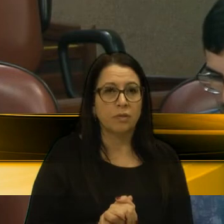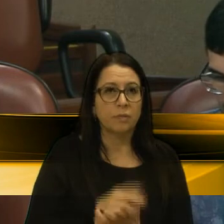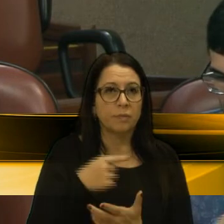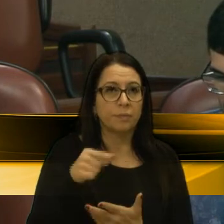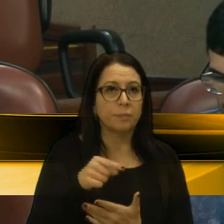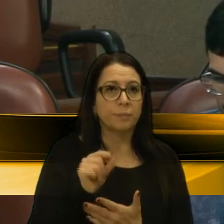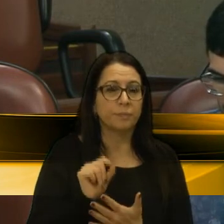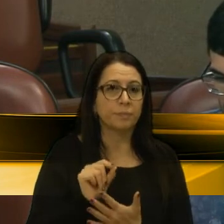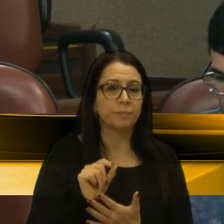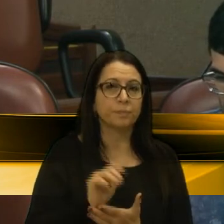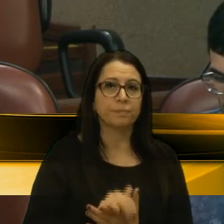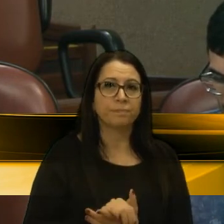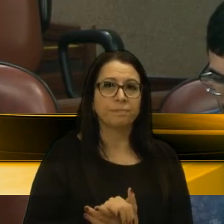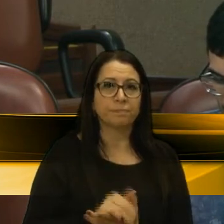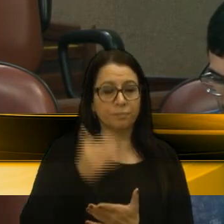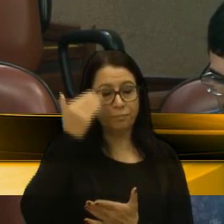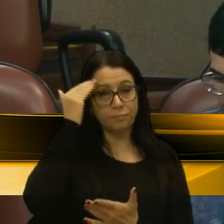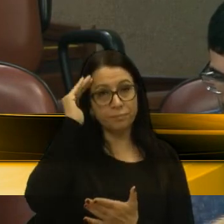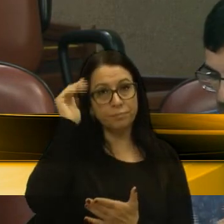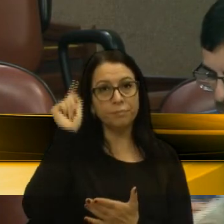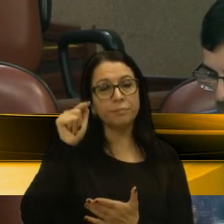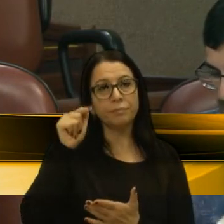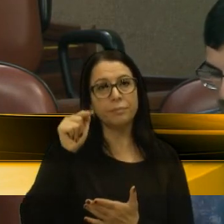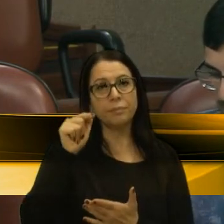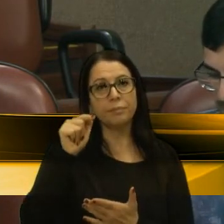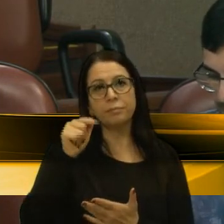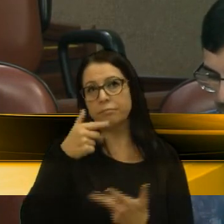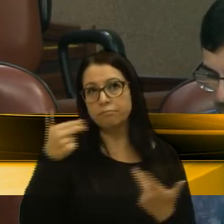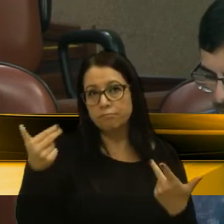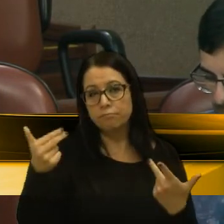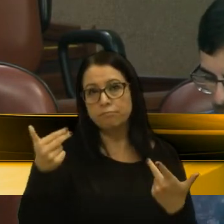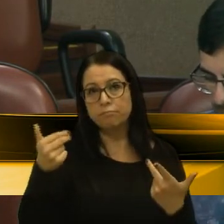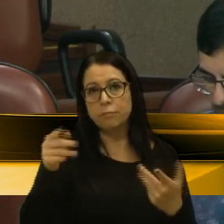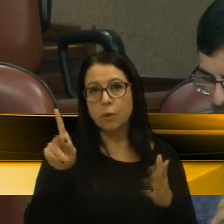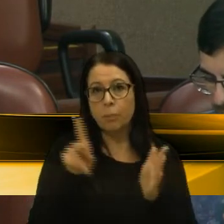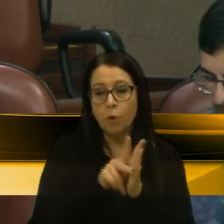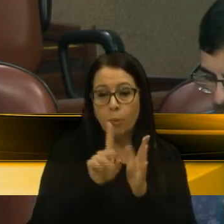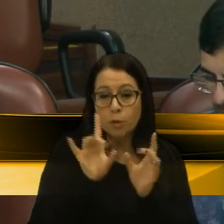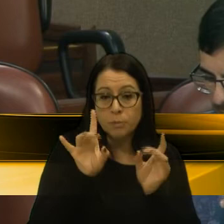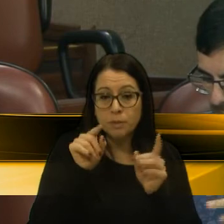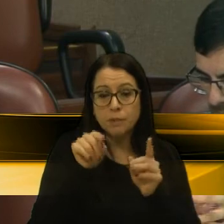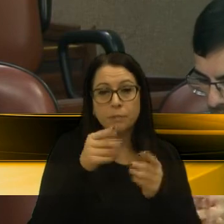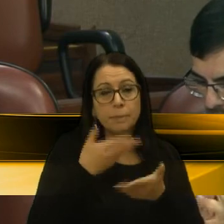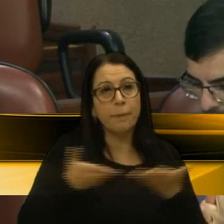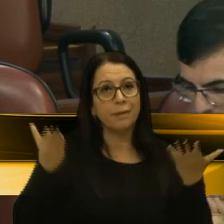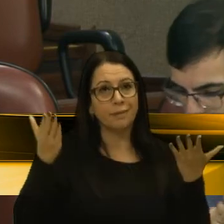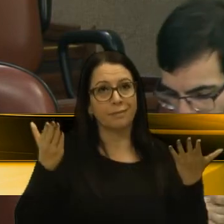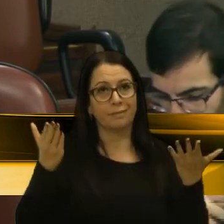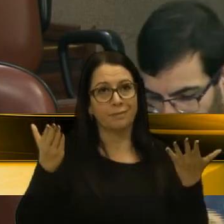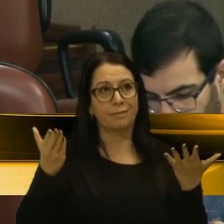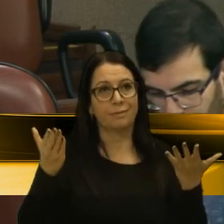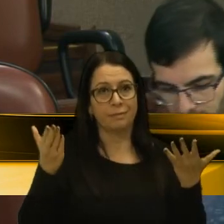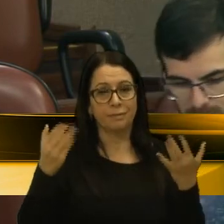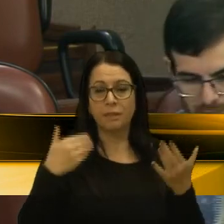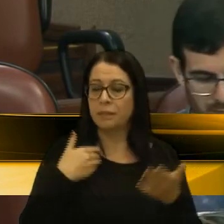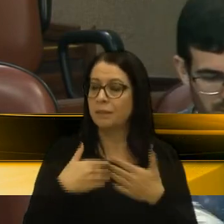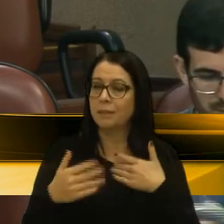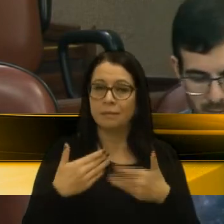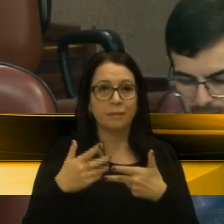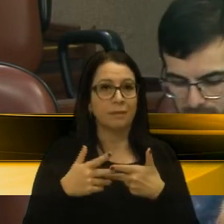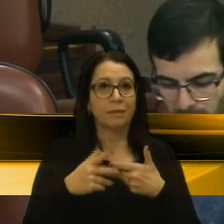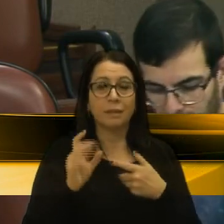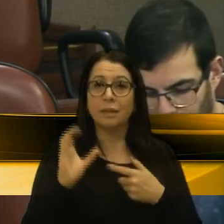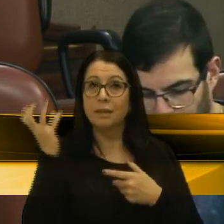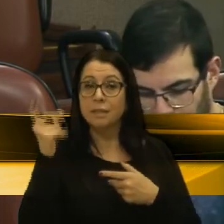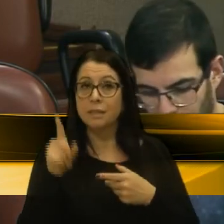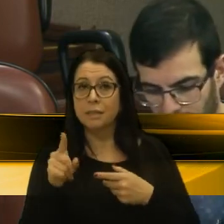que entendo que o objeto específico se perdeu. Se perdeu, independente da decisão